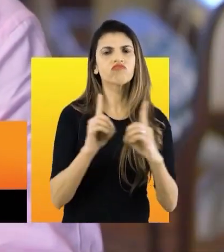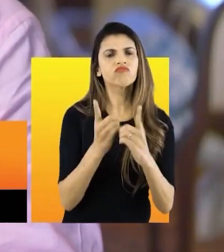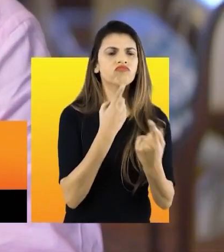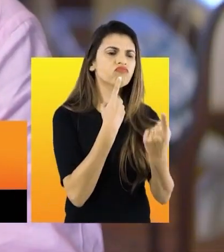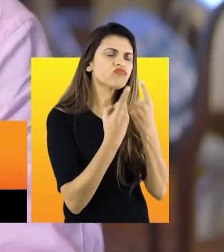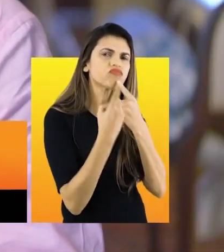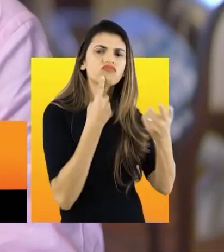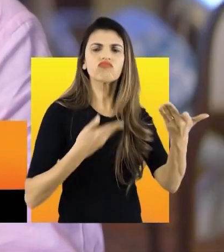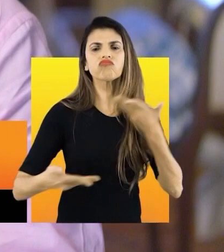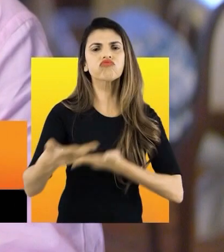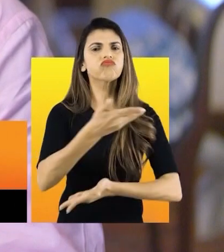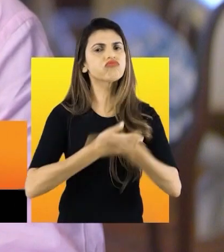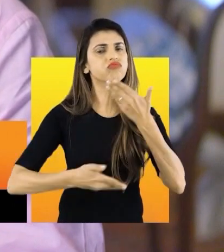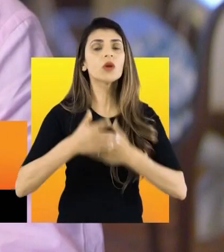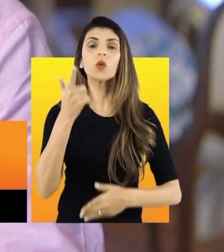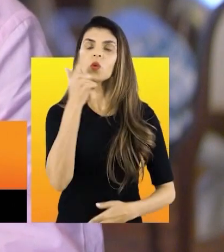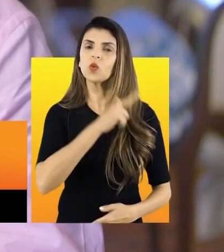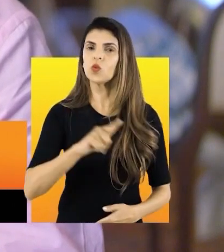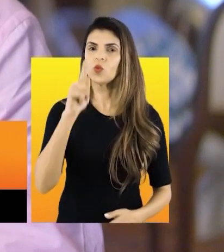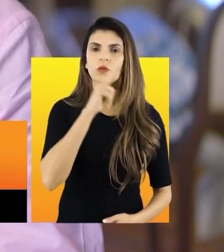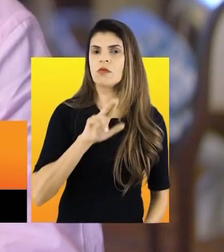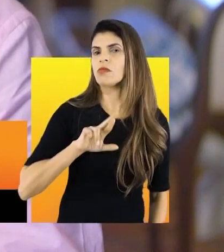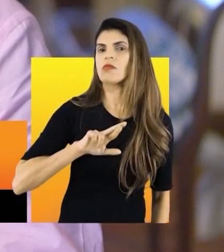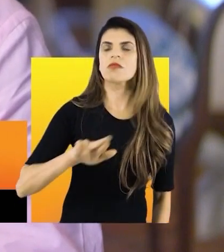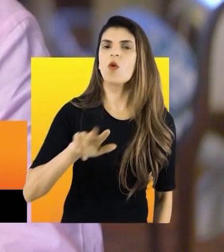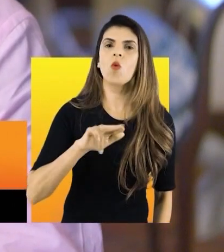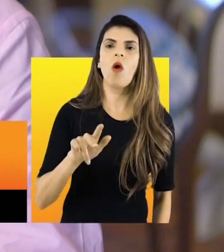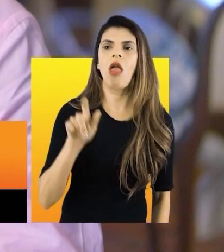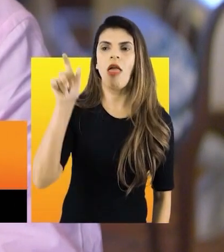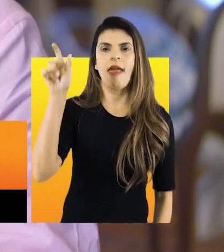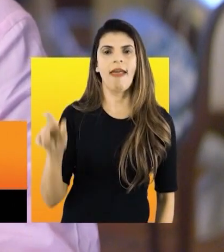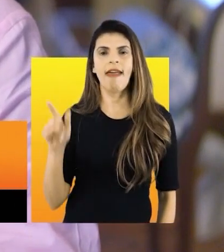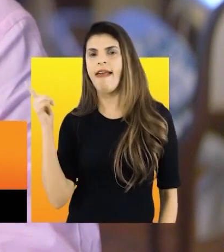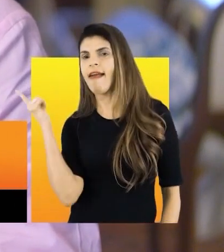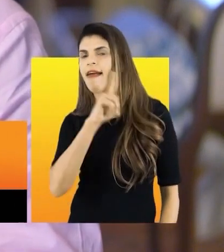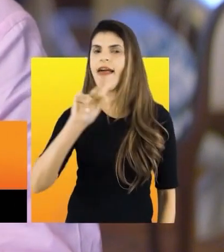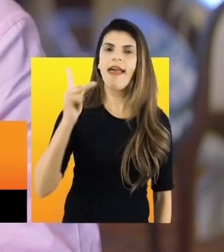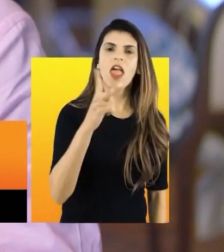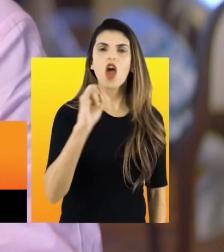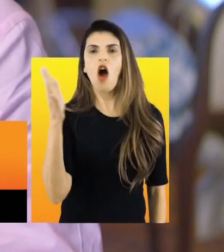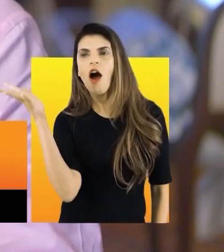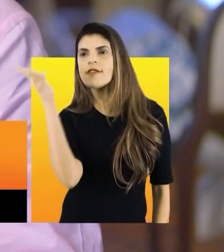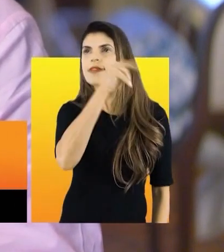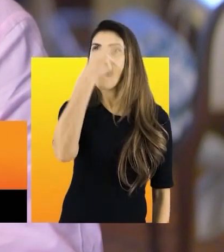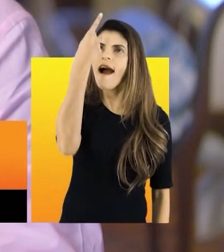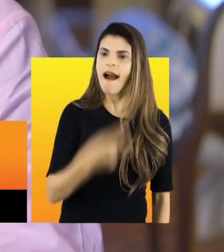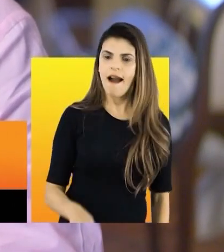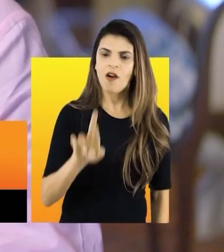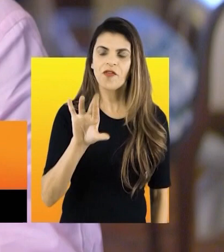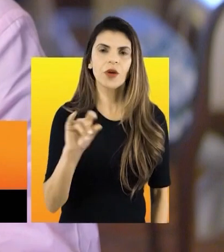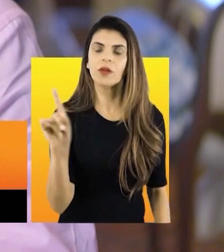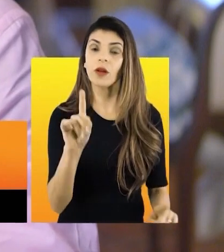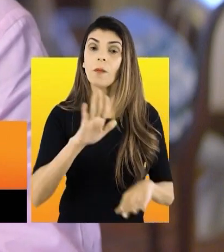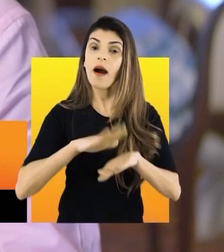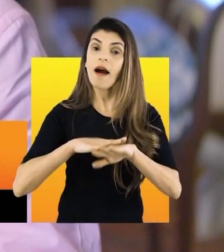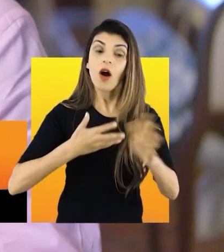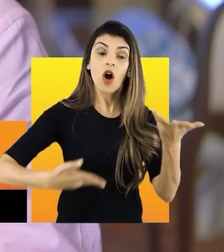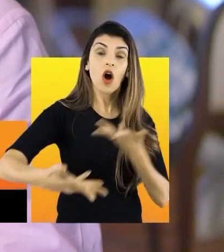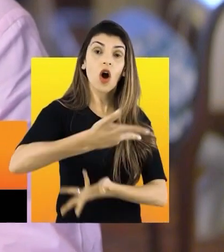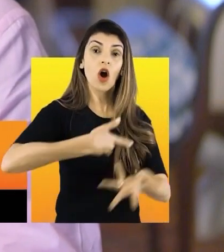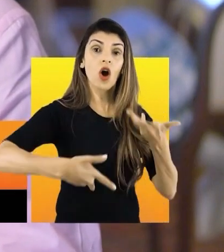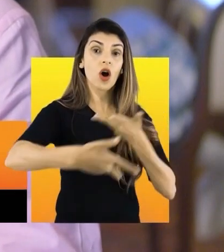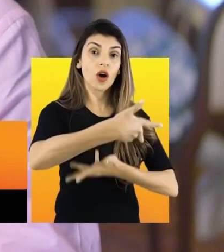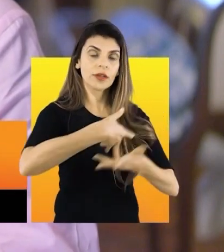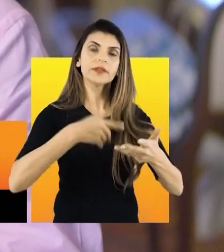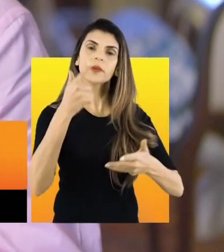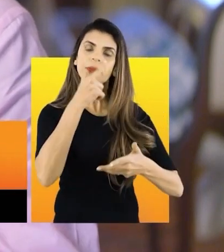diálogo que tem hoje não mais a figura de um super herói ou de um salvador mas a figura que o coletivo